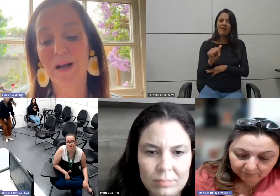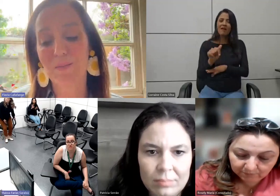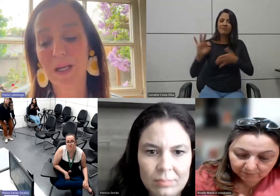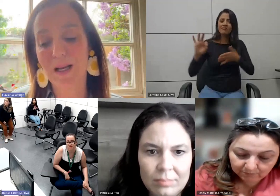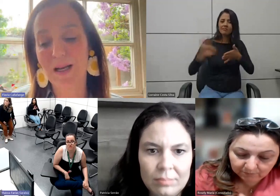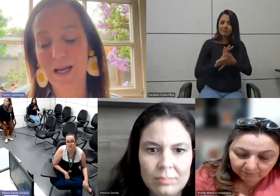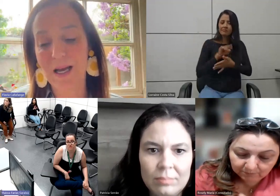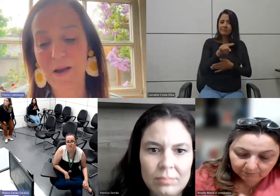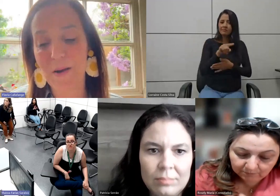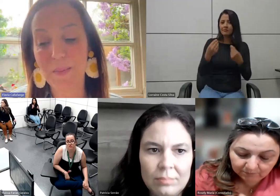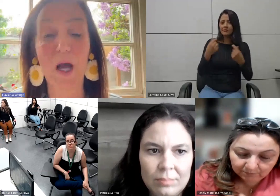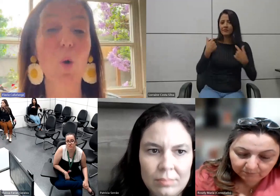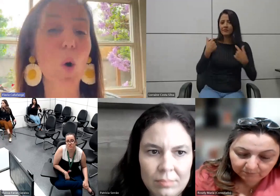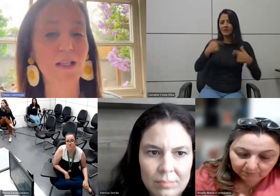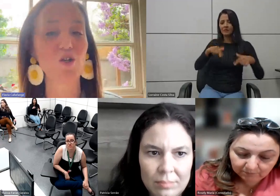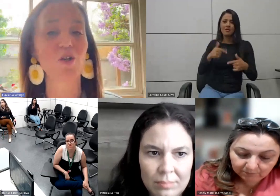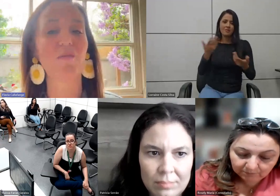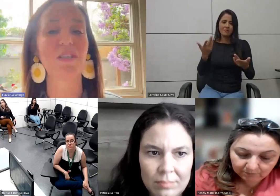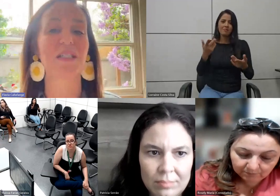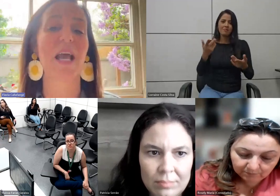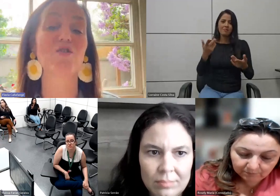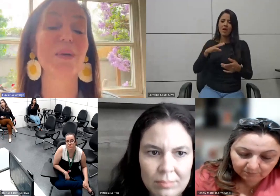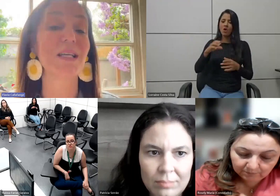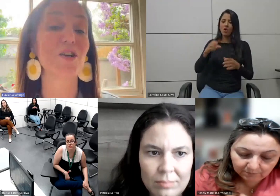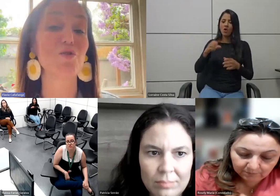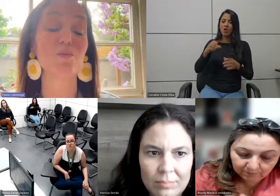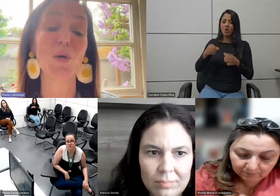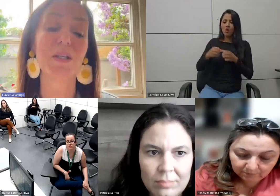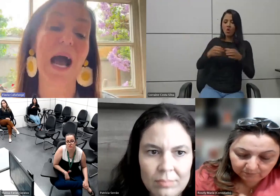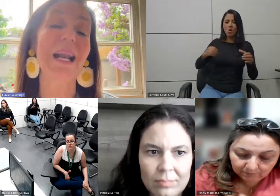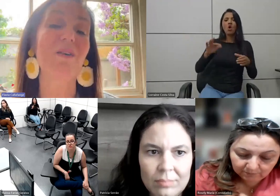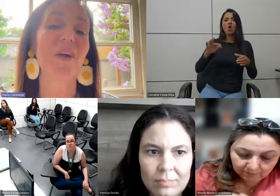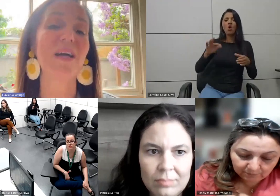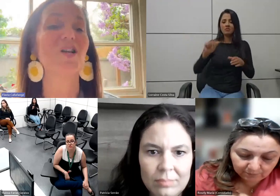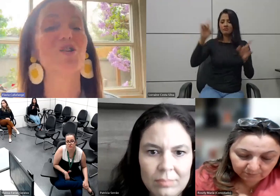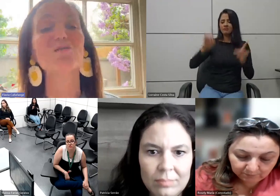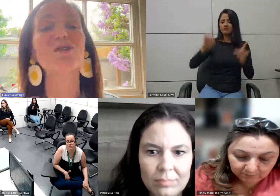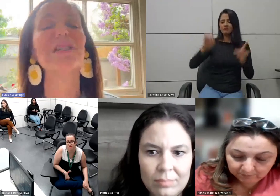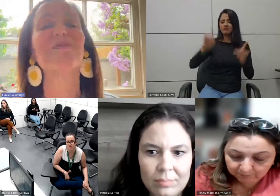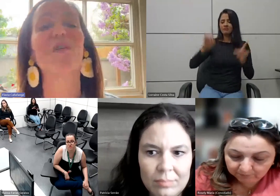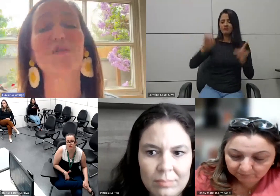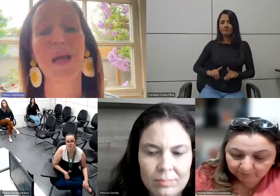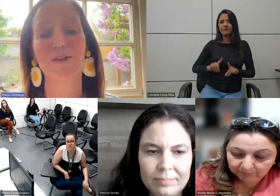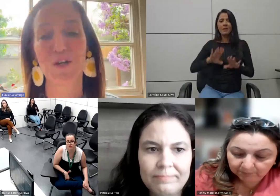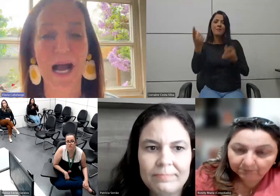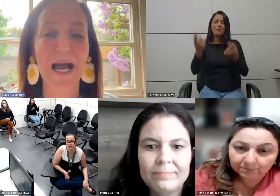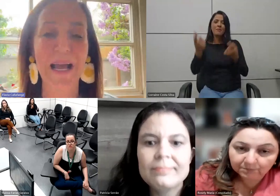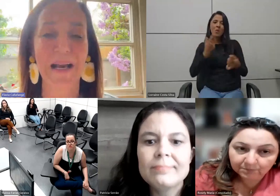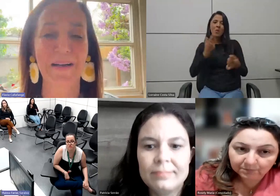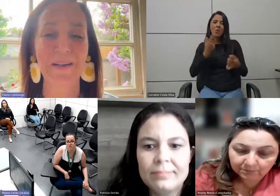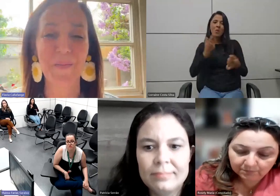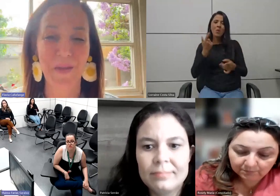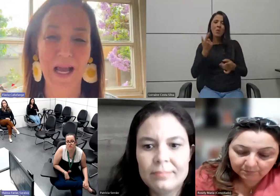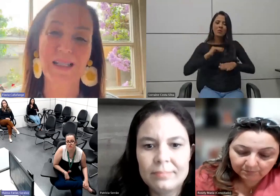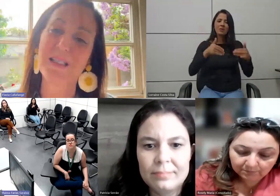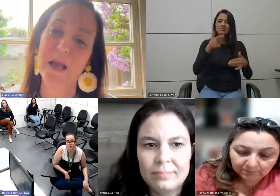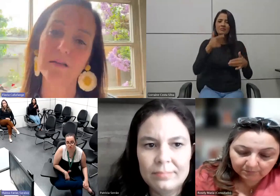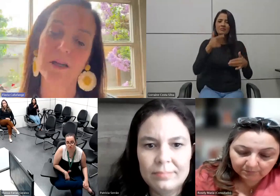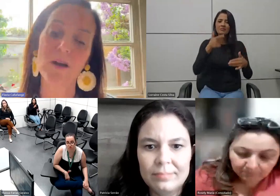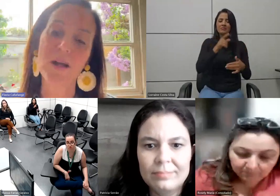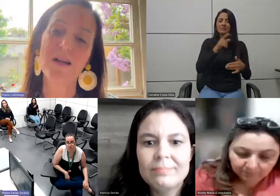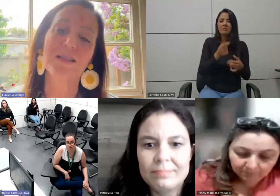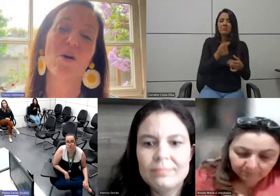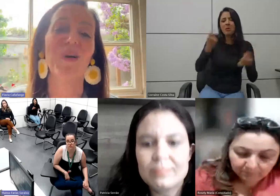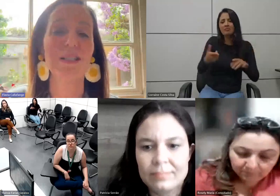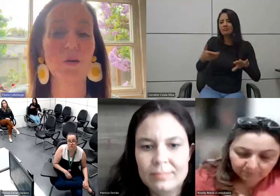pela cota de deficientes mas elas rara vez elas têm desenvolvimento de carreira elas